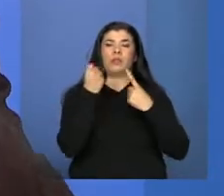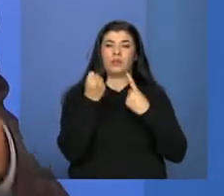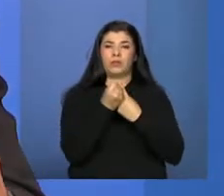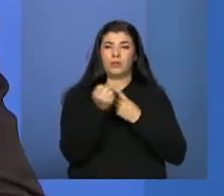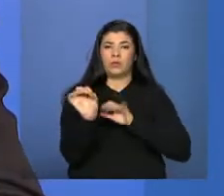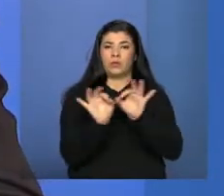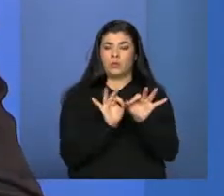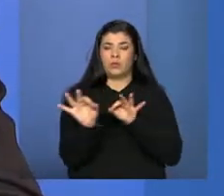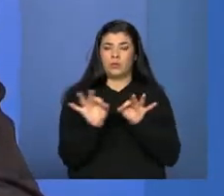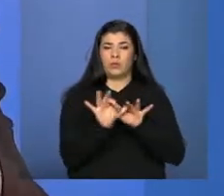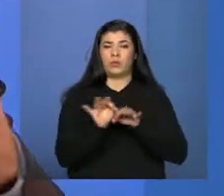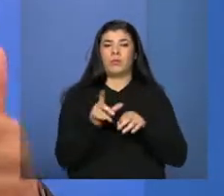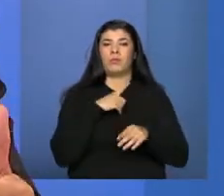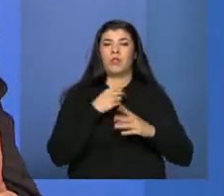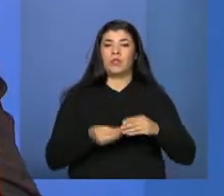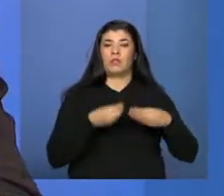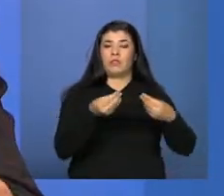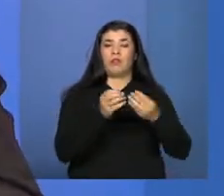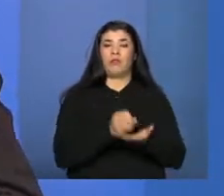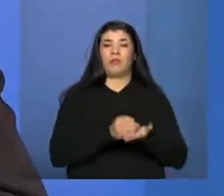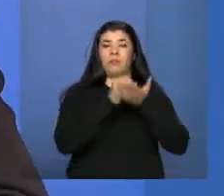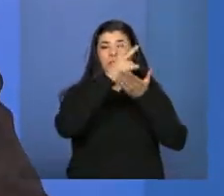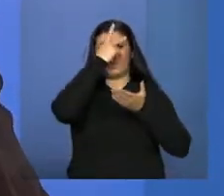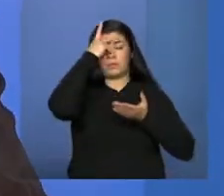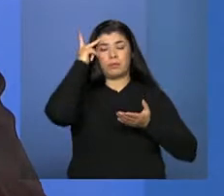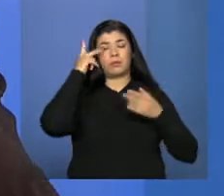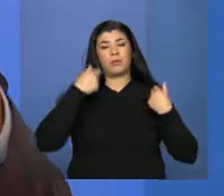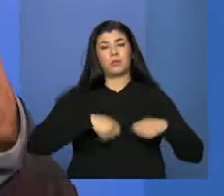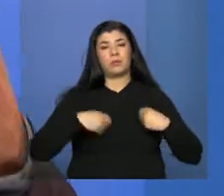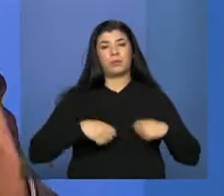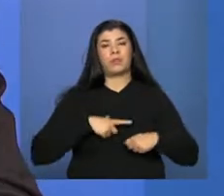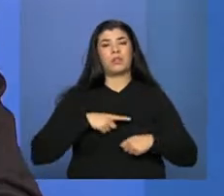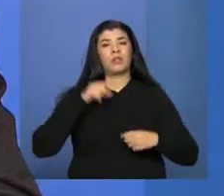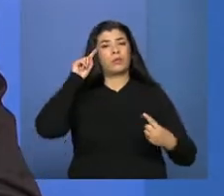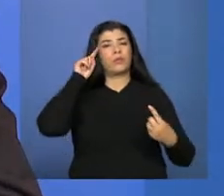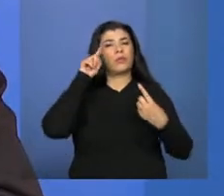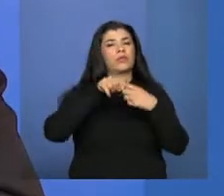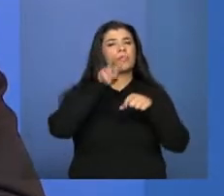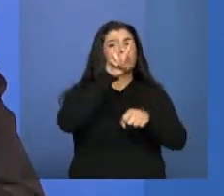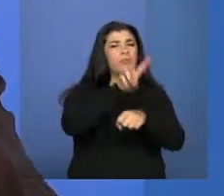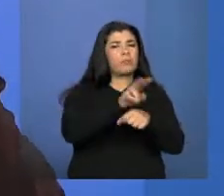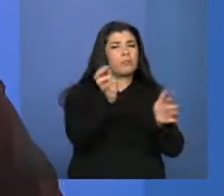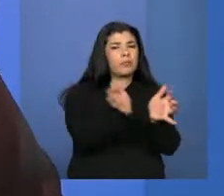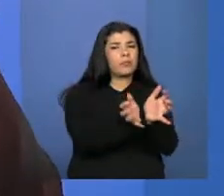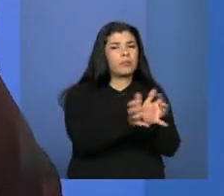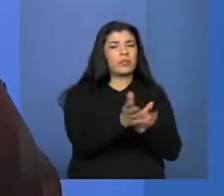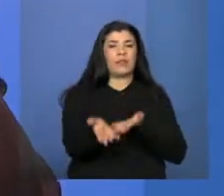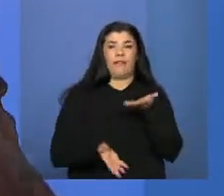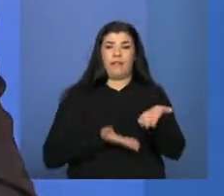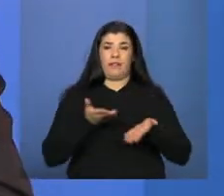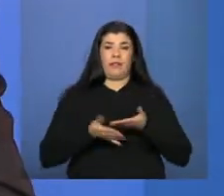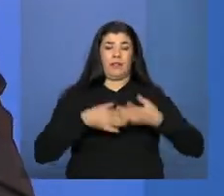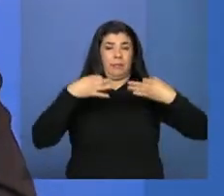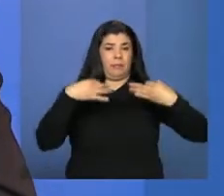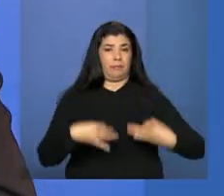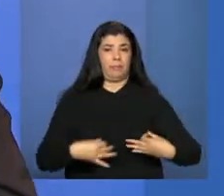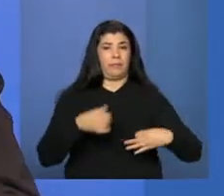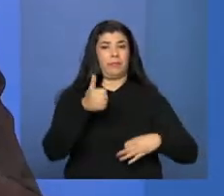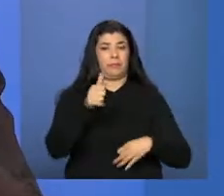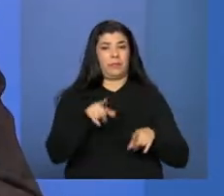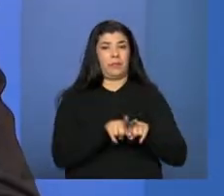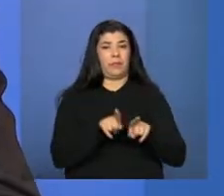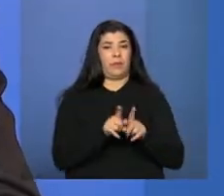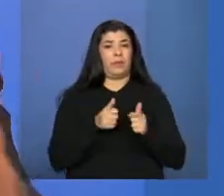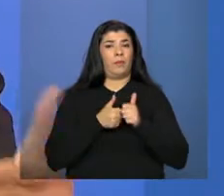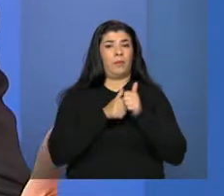apoiar as famílias no seu caráter protetivo, para fazer um atendimento com qualidade, um acompanhamento familiar